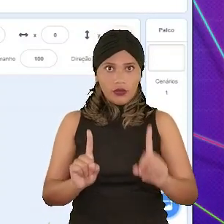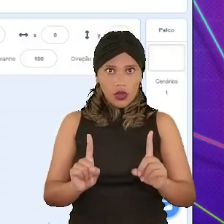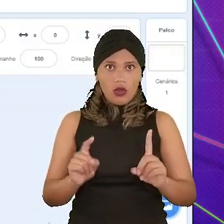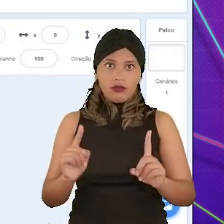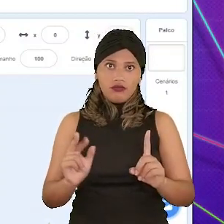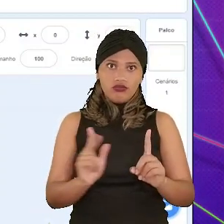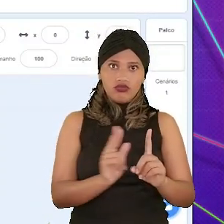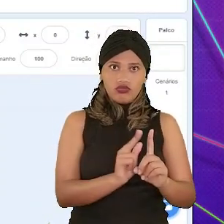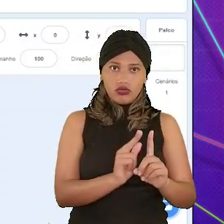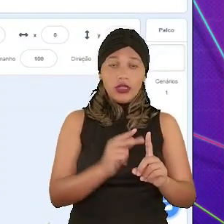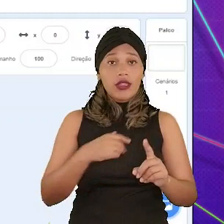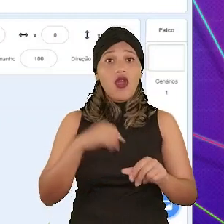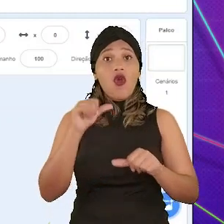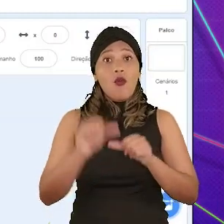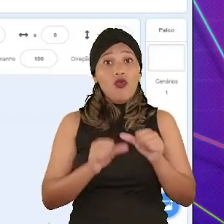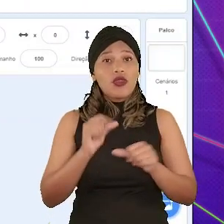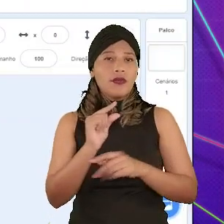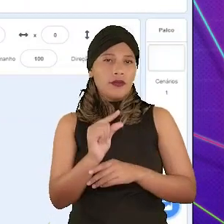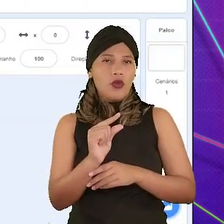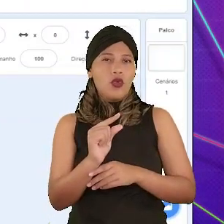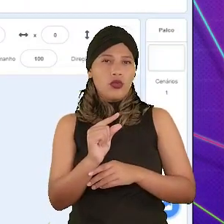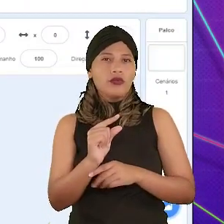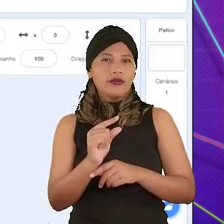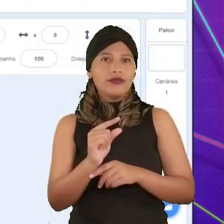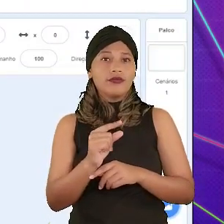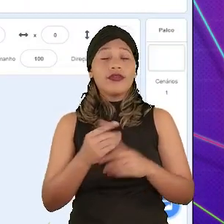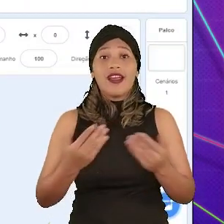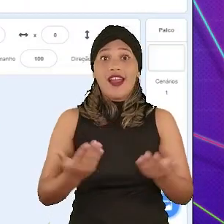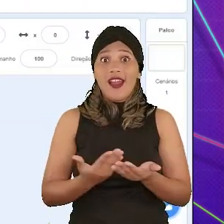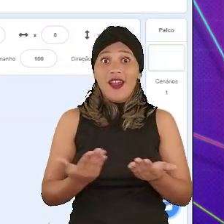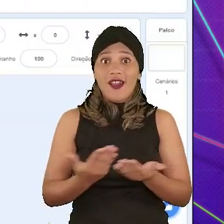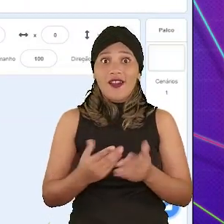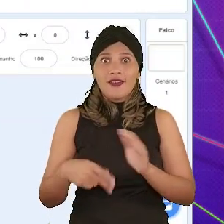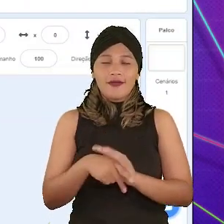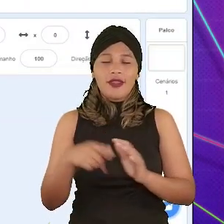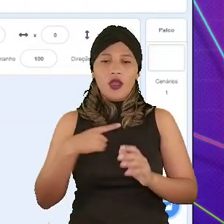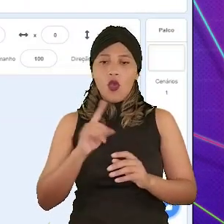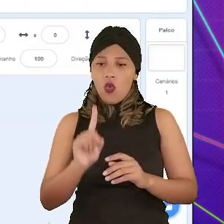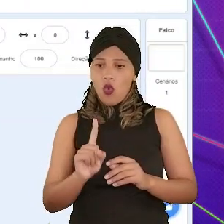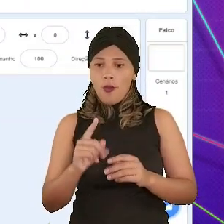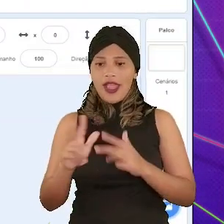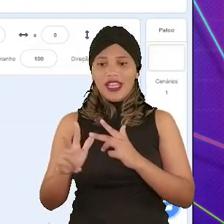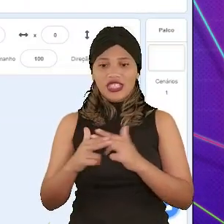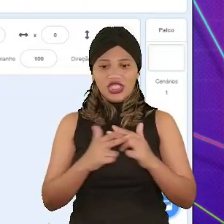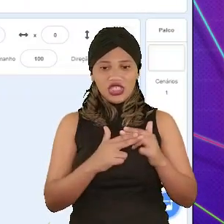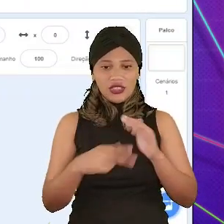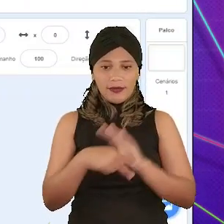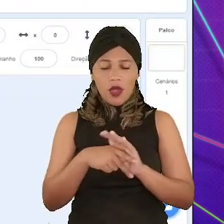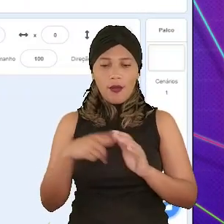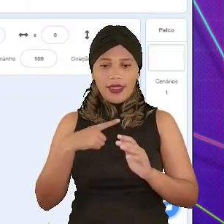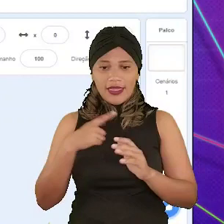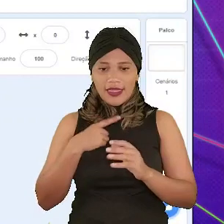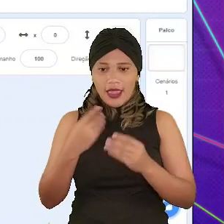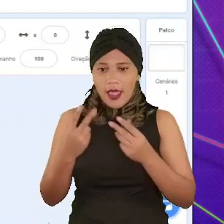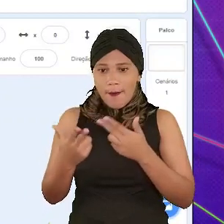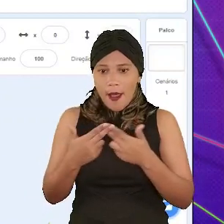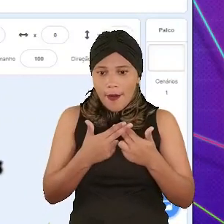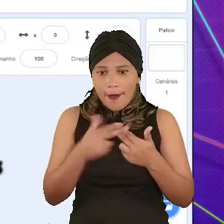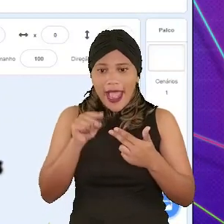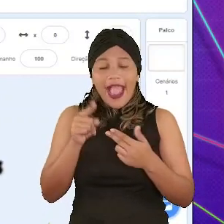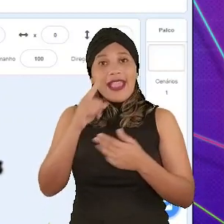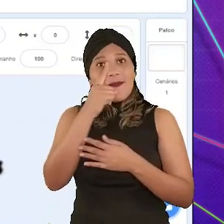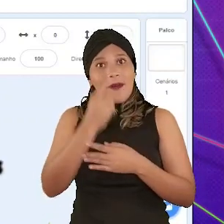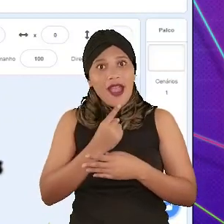porém, a parte do meio e a esquerda mudaram um pouco, respectivamente. Agora, uma serve para editar a imagem do nosso ator.